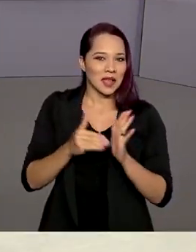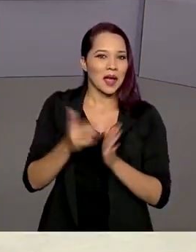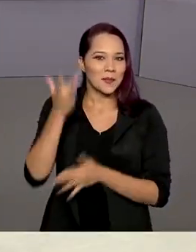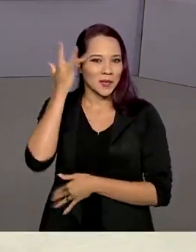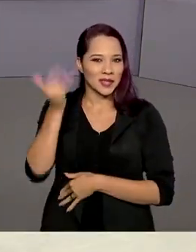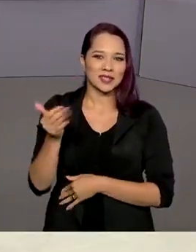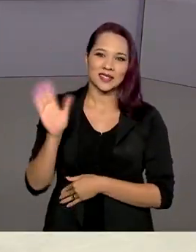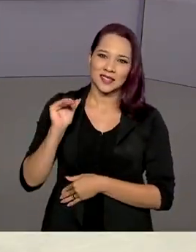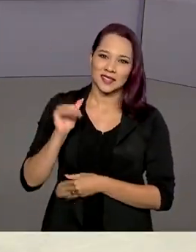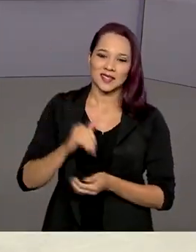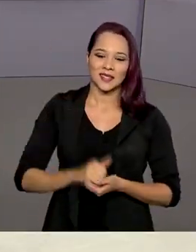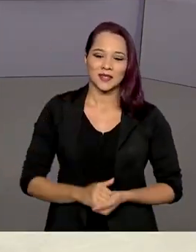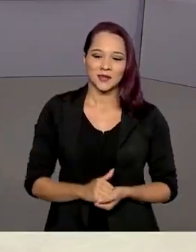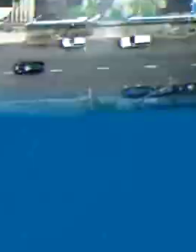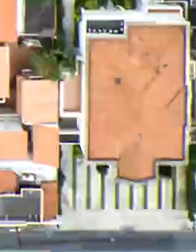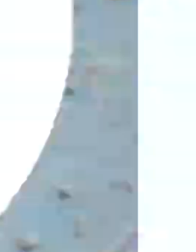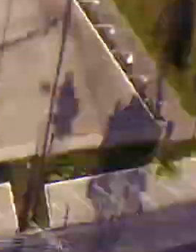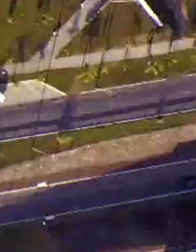volta amanhã.